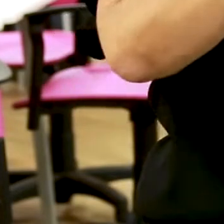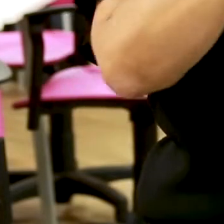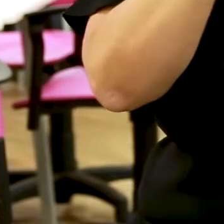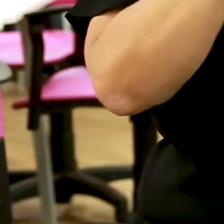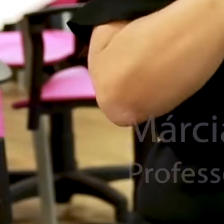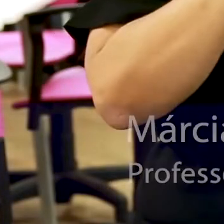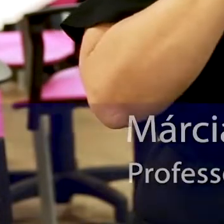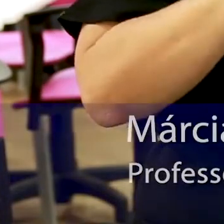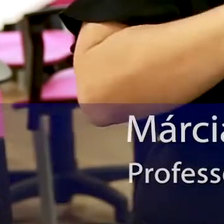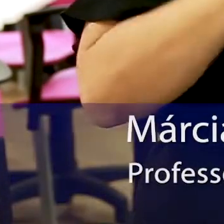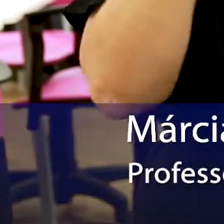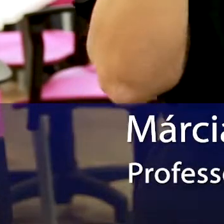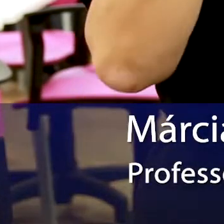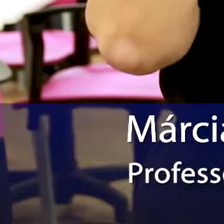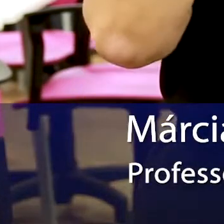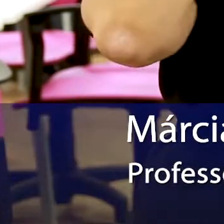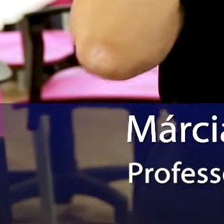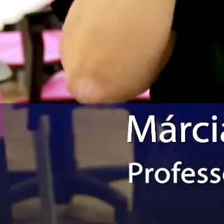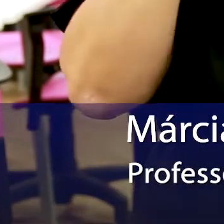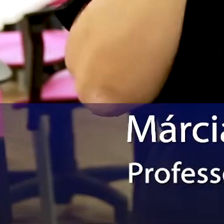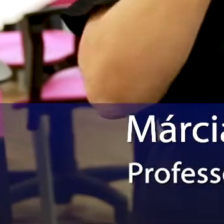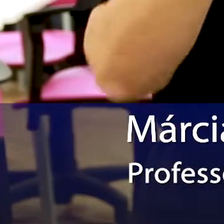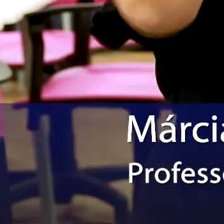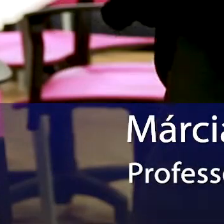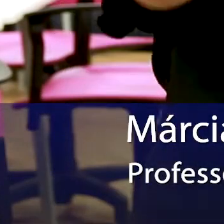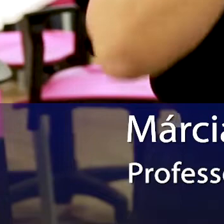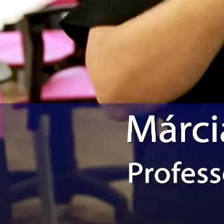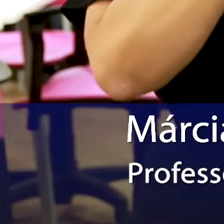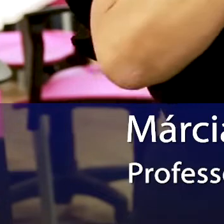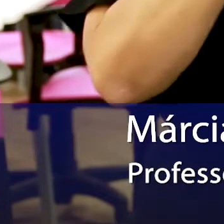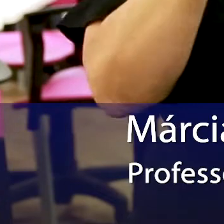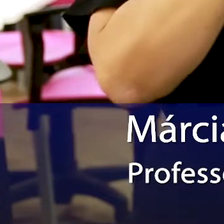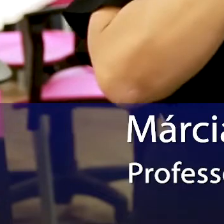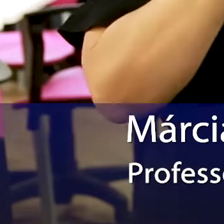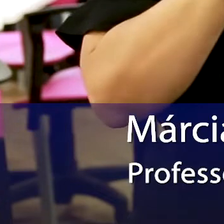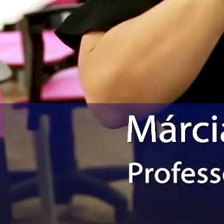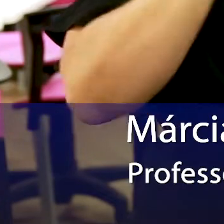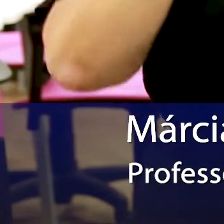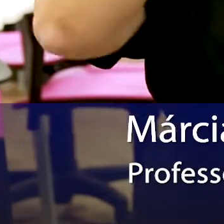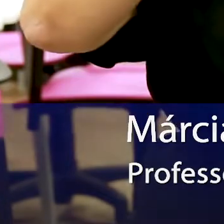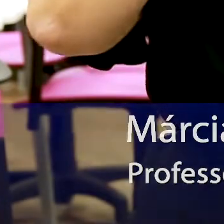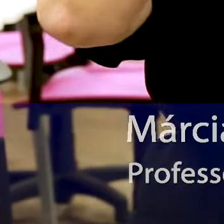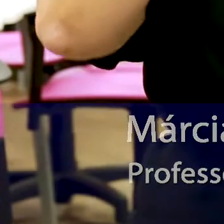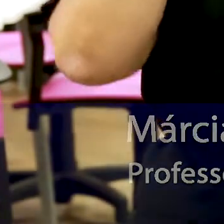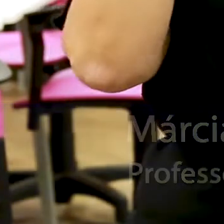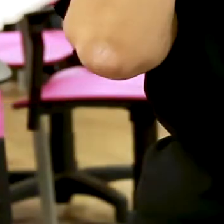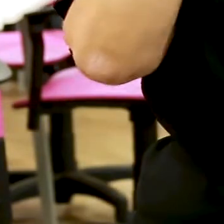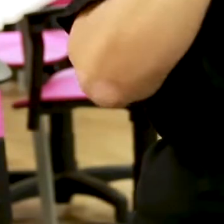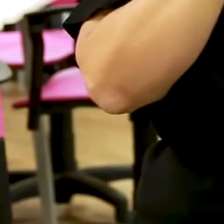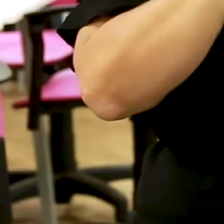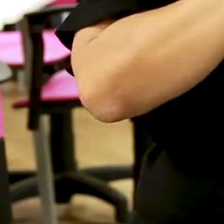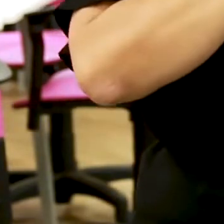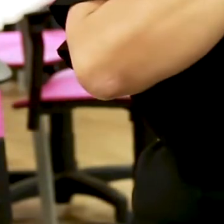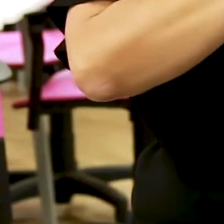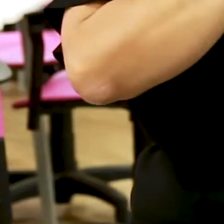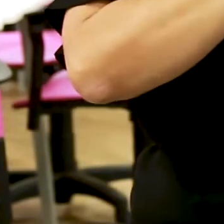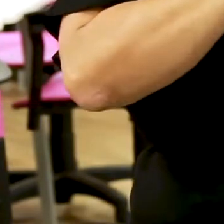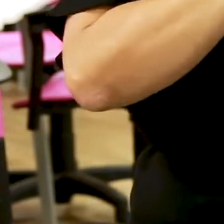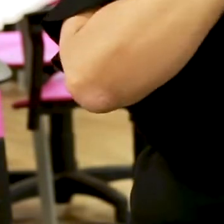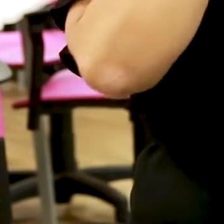E o que é ser professor para mim? É de muita importância esse contexto profissional de ser professor.